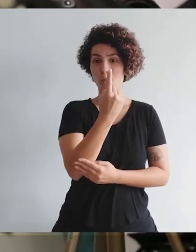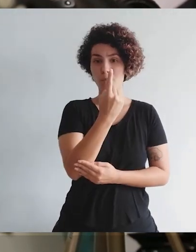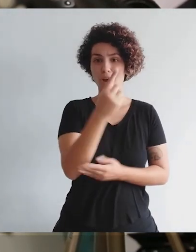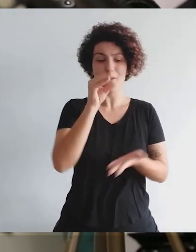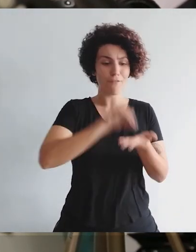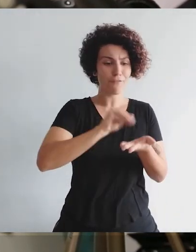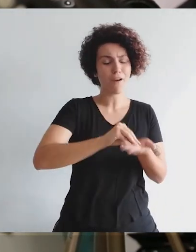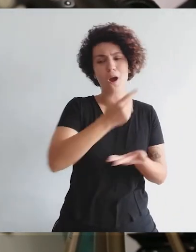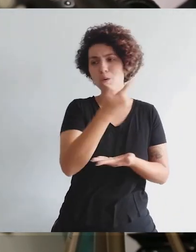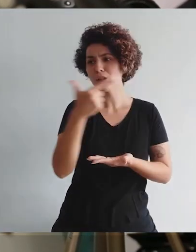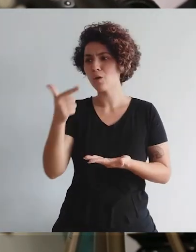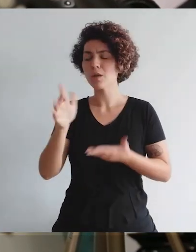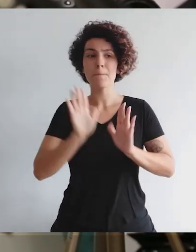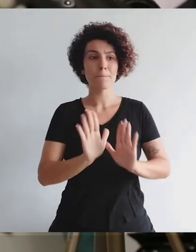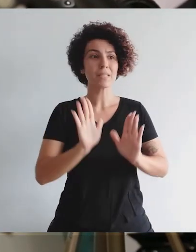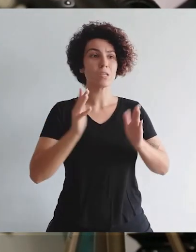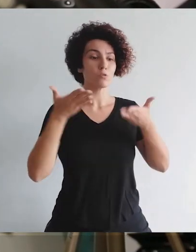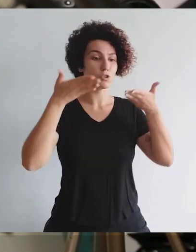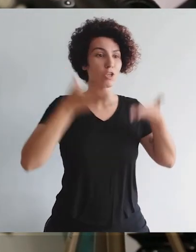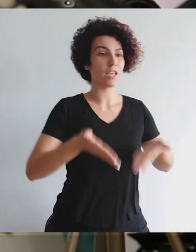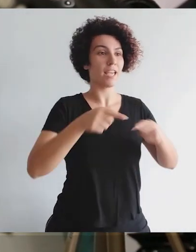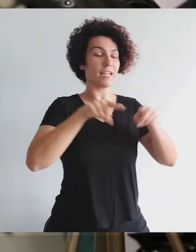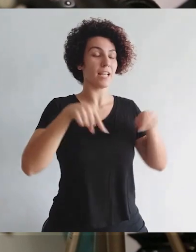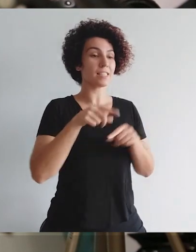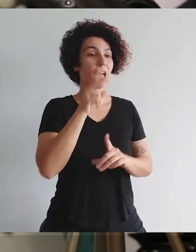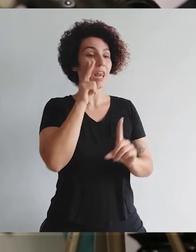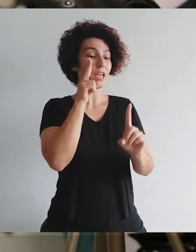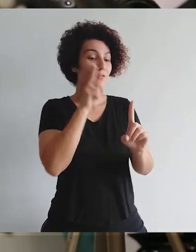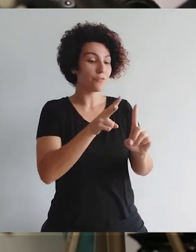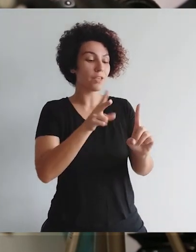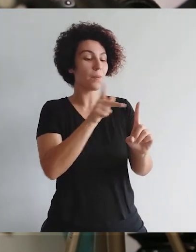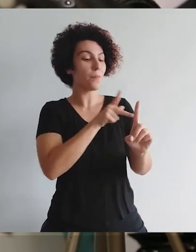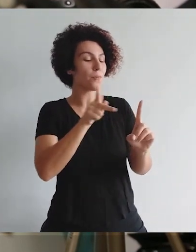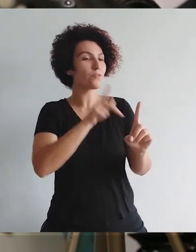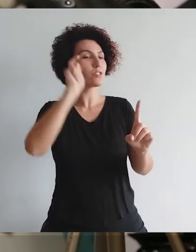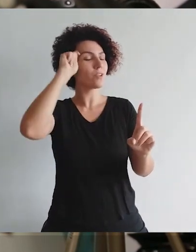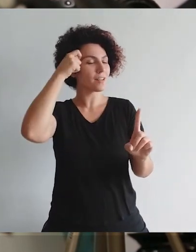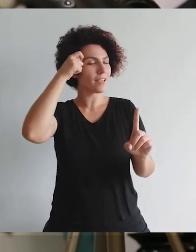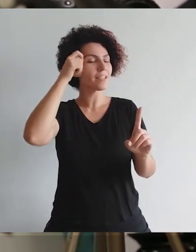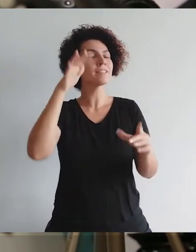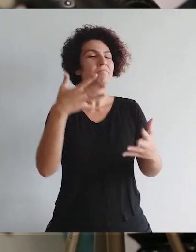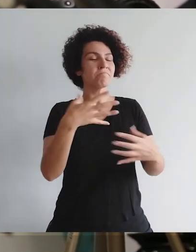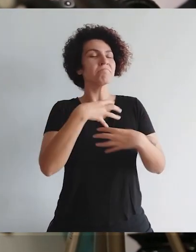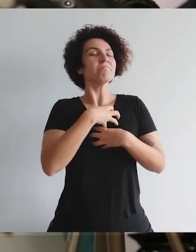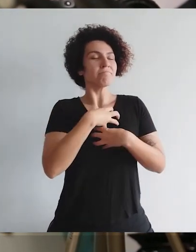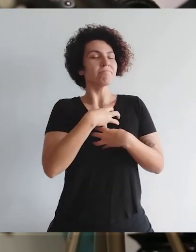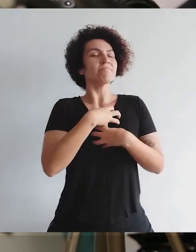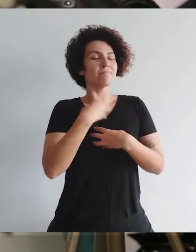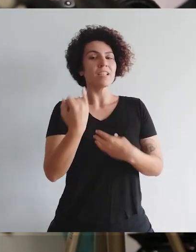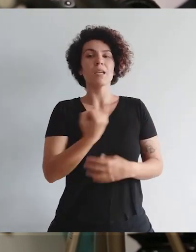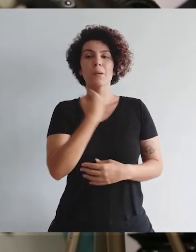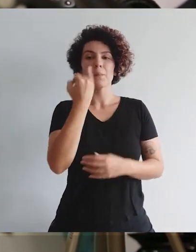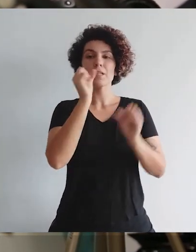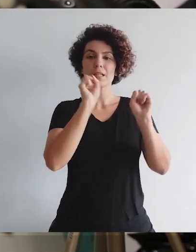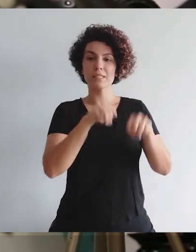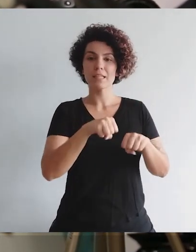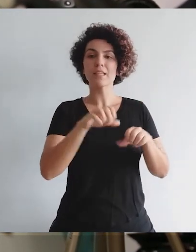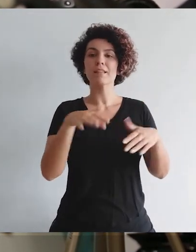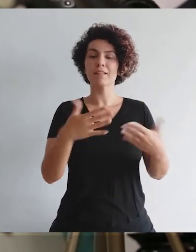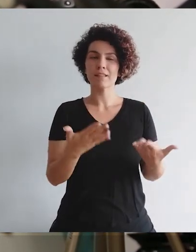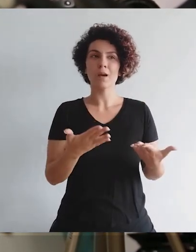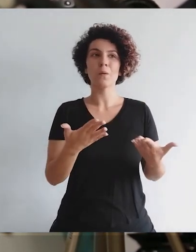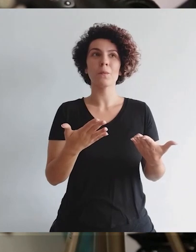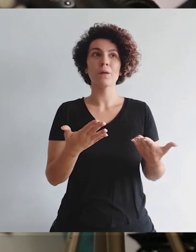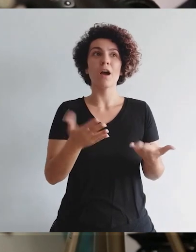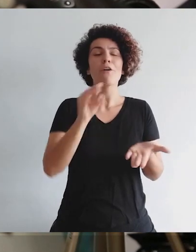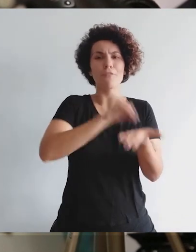realmente falta, só que chegar e ver que tinha uma professora negra ali para mim fez muita diferença. Então, eu te